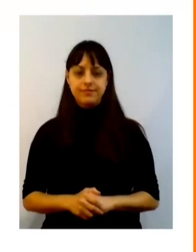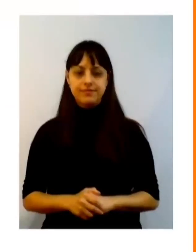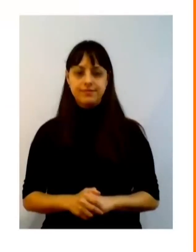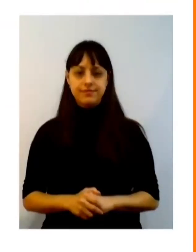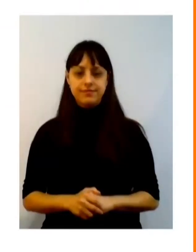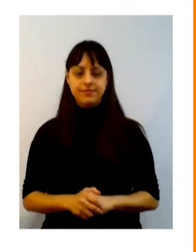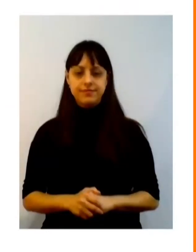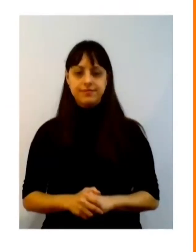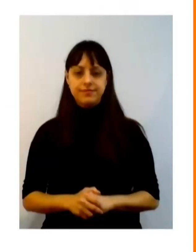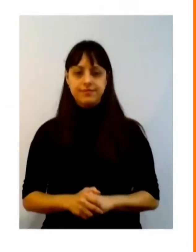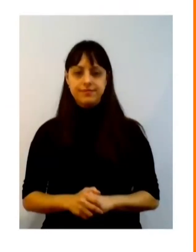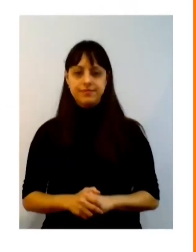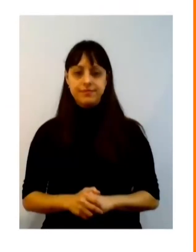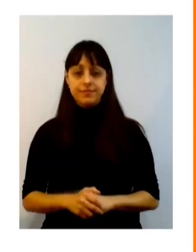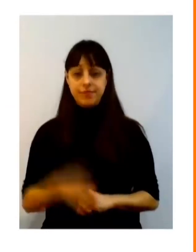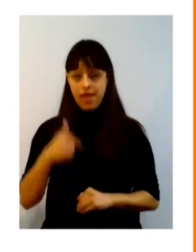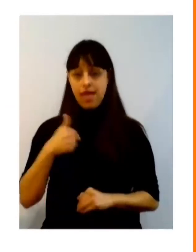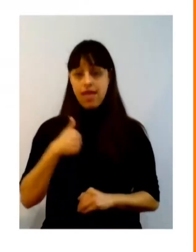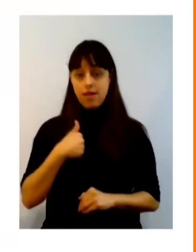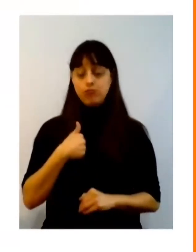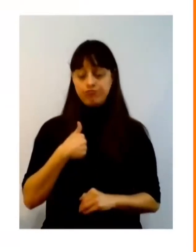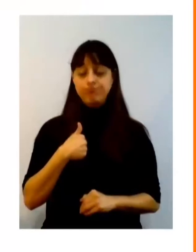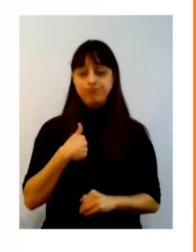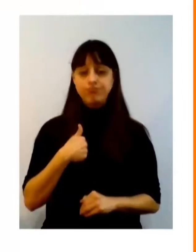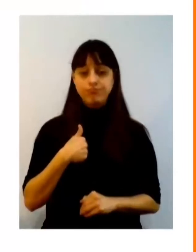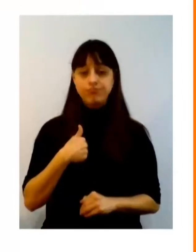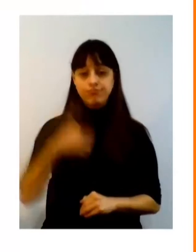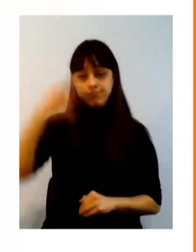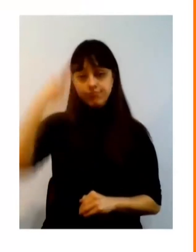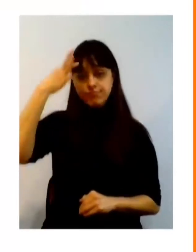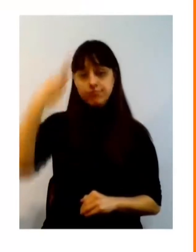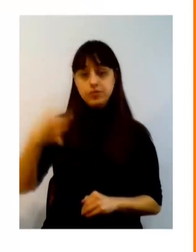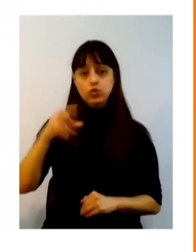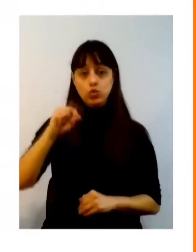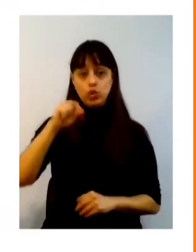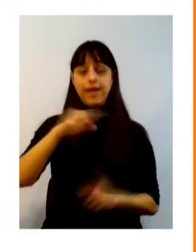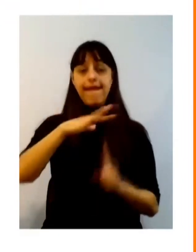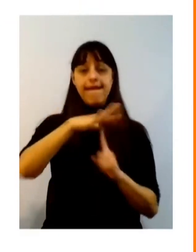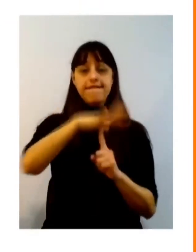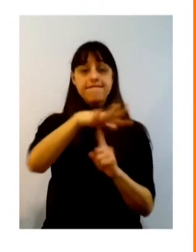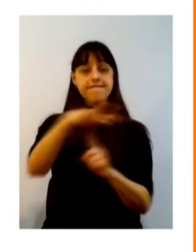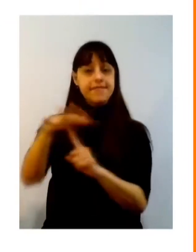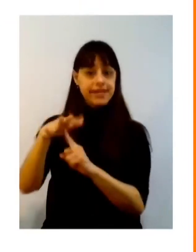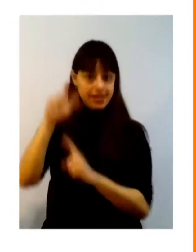eu entendi que a feira trazer essas transformações